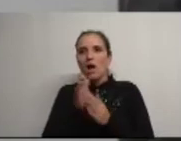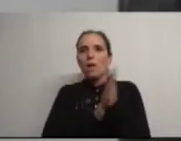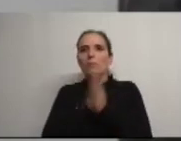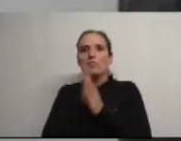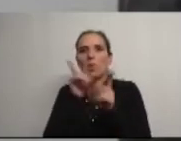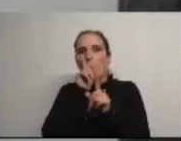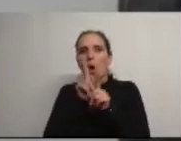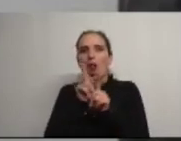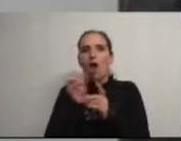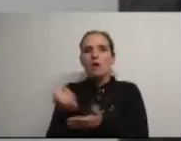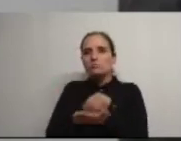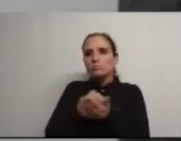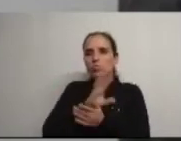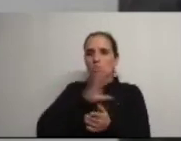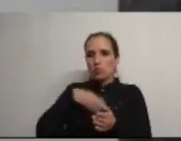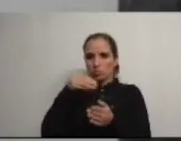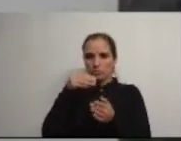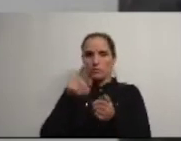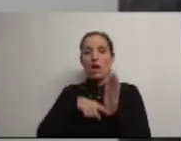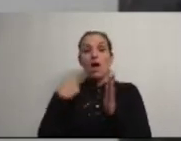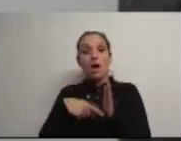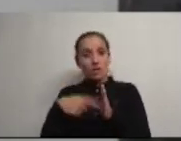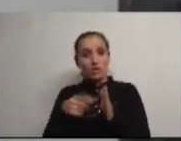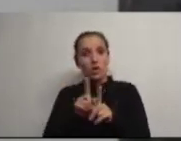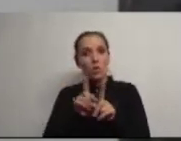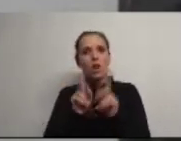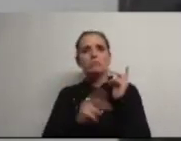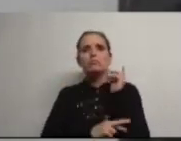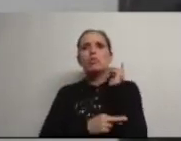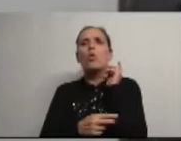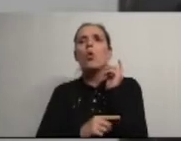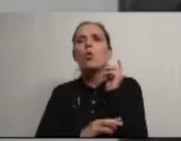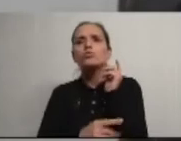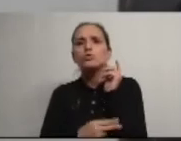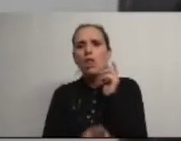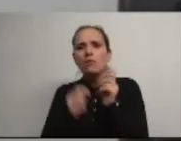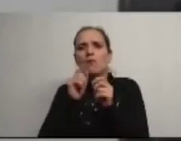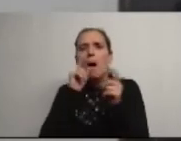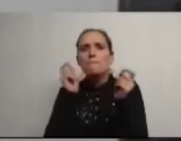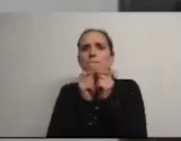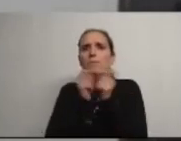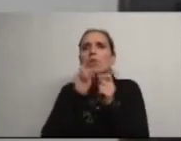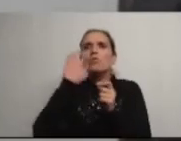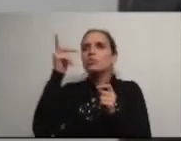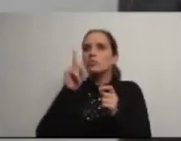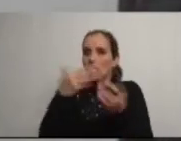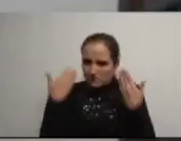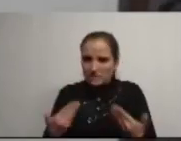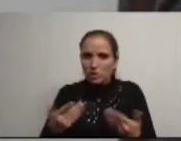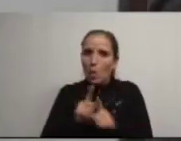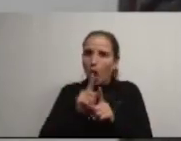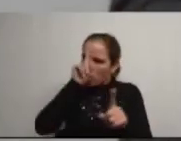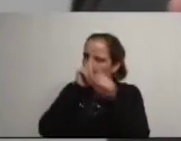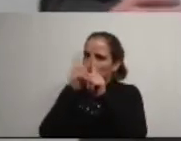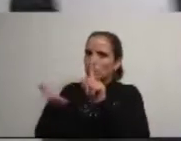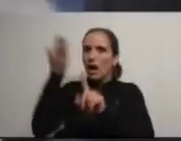mundo. Águeda não é um Conselho à procura do futuro. Águeda é um Conselho presente desafiando o futuro.